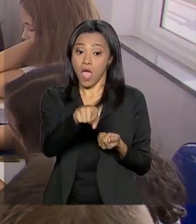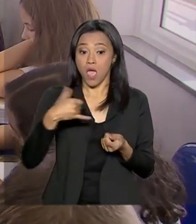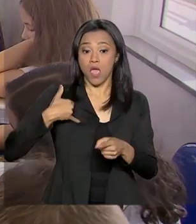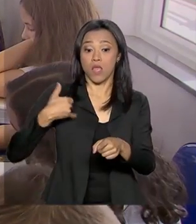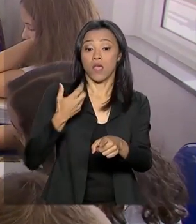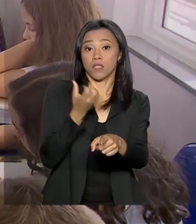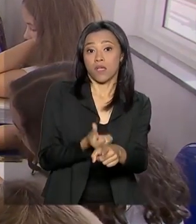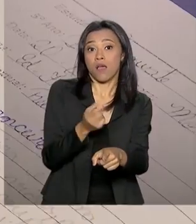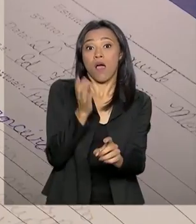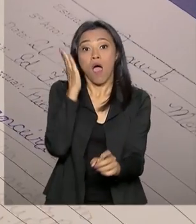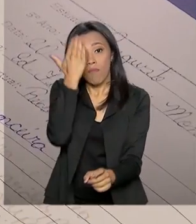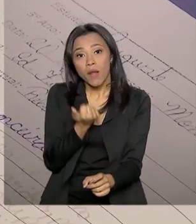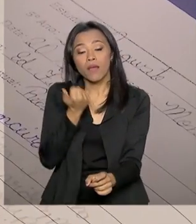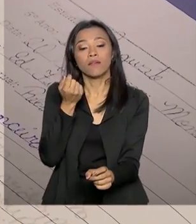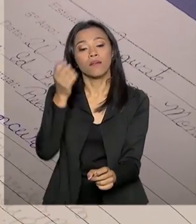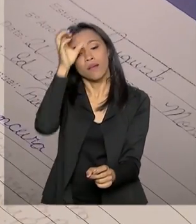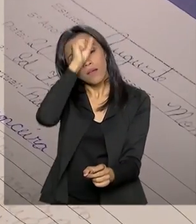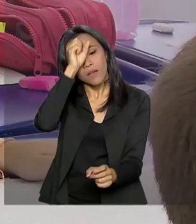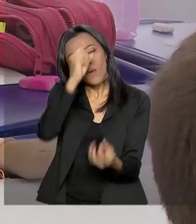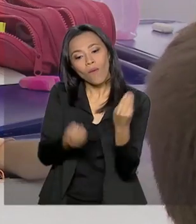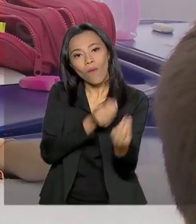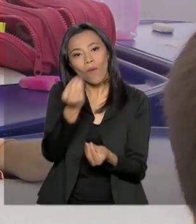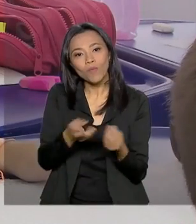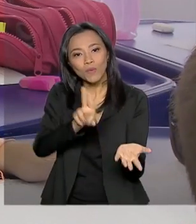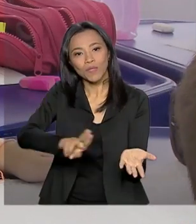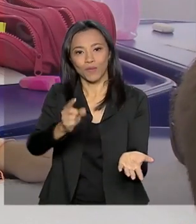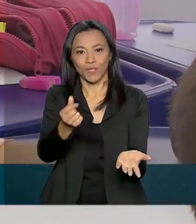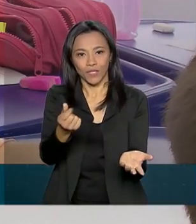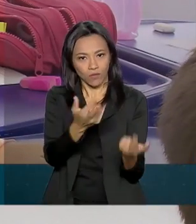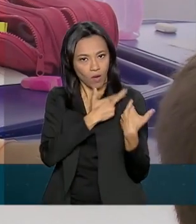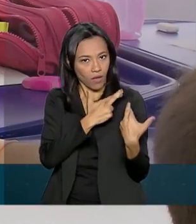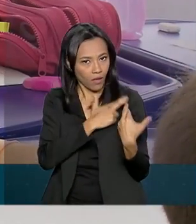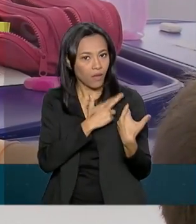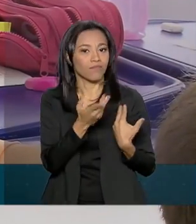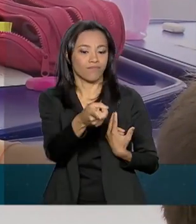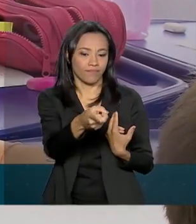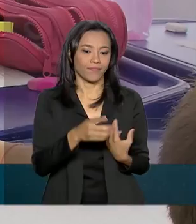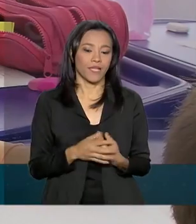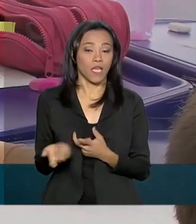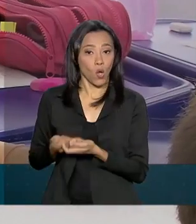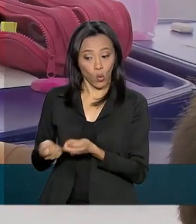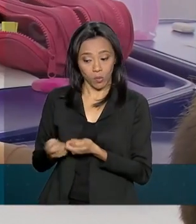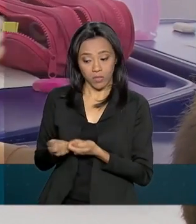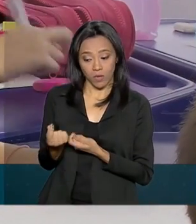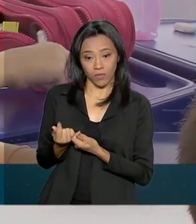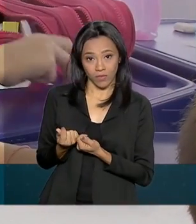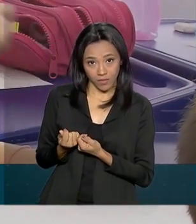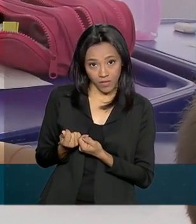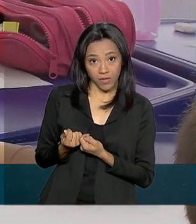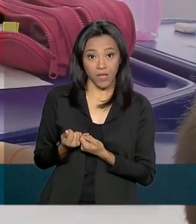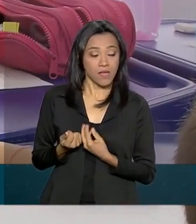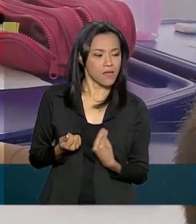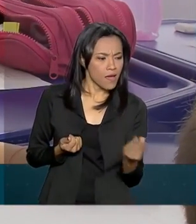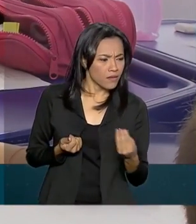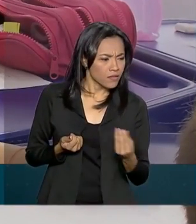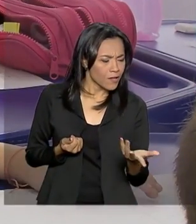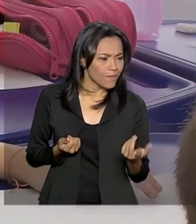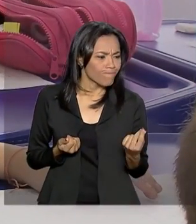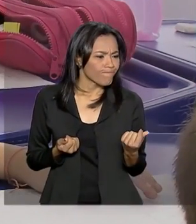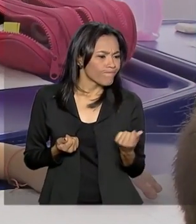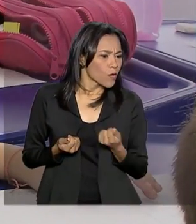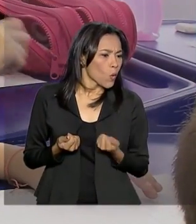lidar com o dinheiro de maneira responsável. Você economiza o que você ganha e quando você quer gastar com alguma coisa,